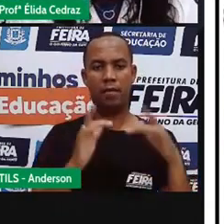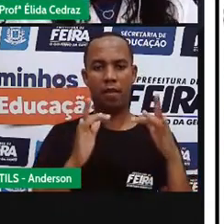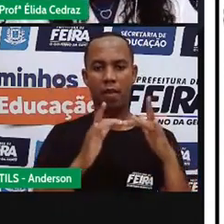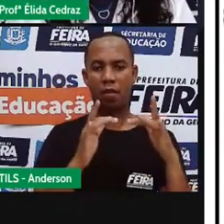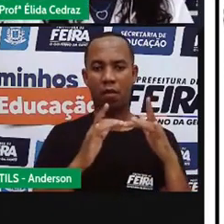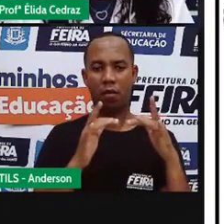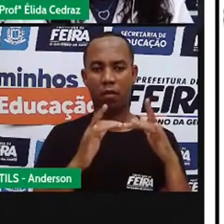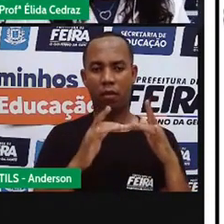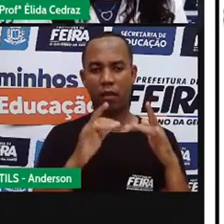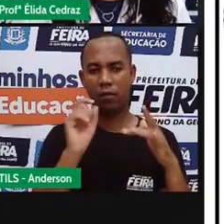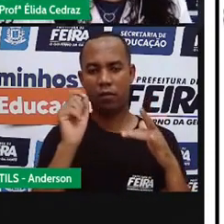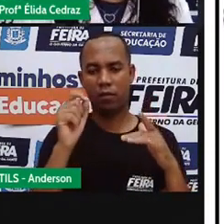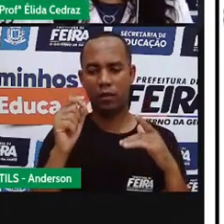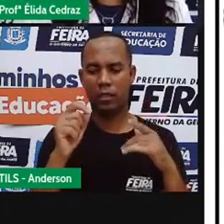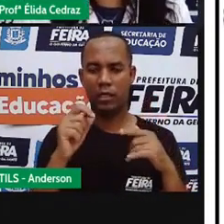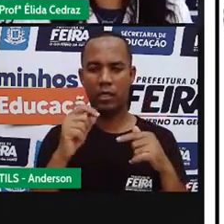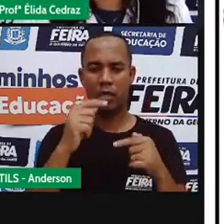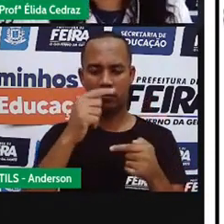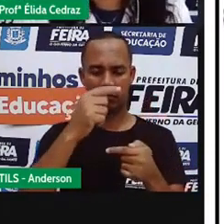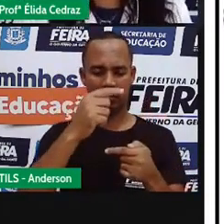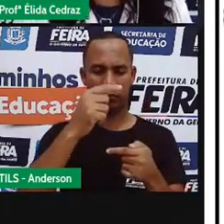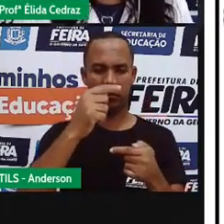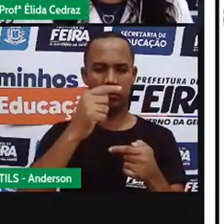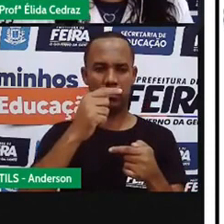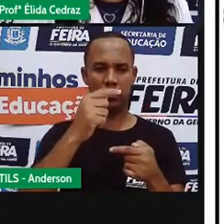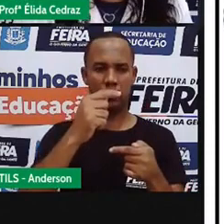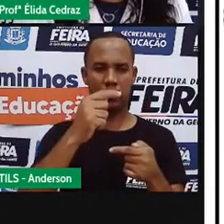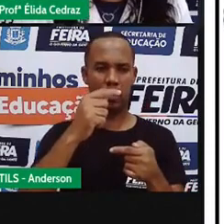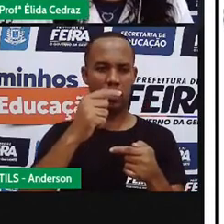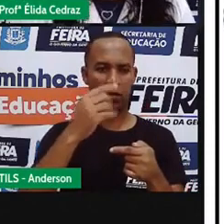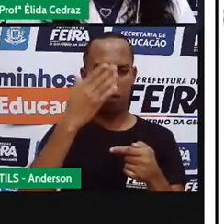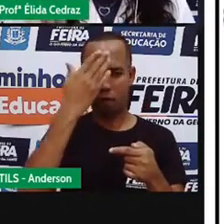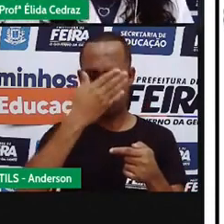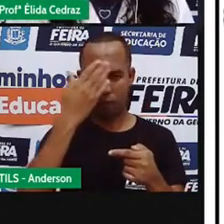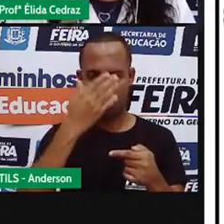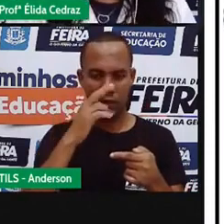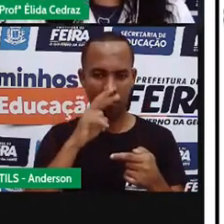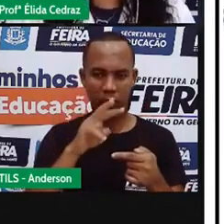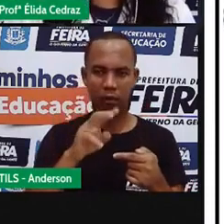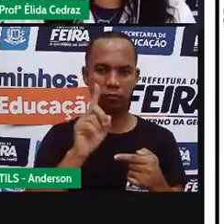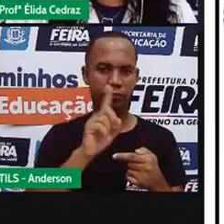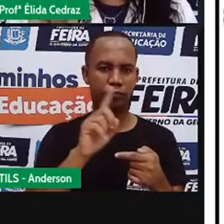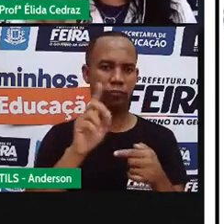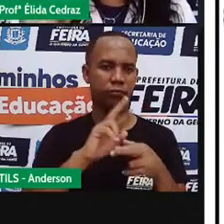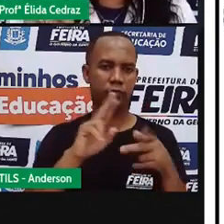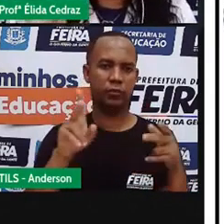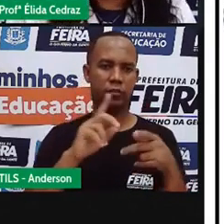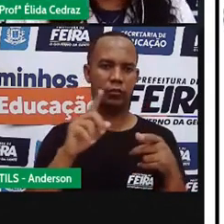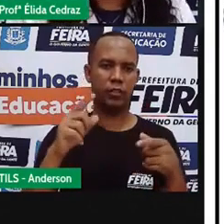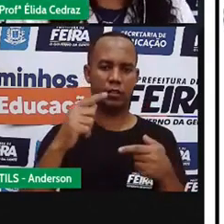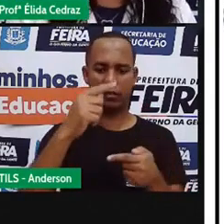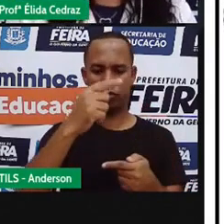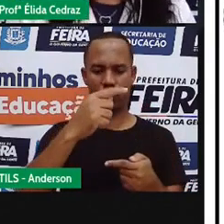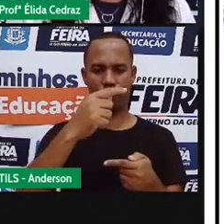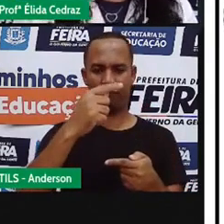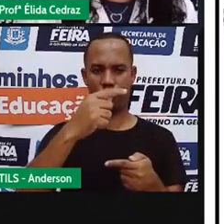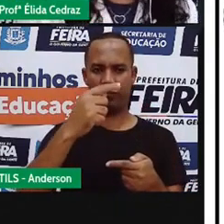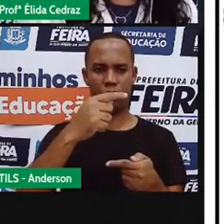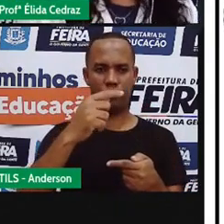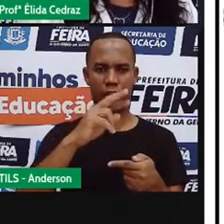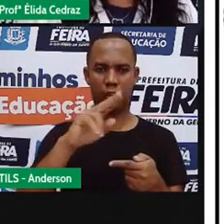sol. A Pró, mas a Coca-Cola e a Fanta é transparente. Mas não é aquele tipo de bebida.